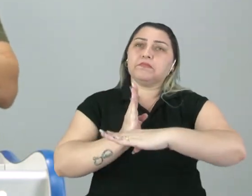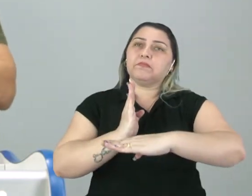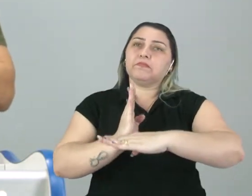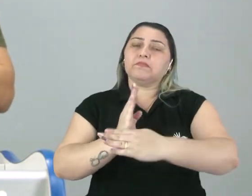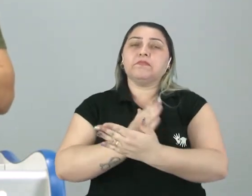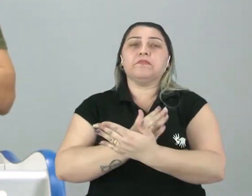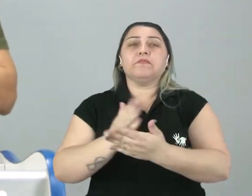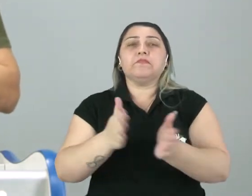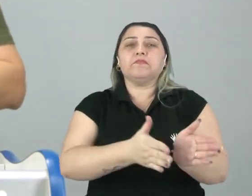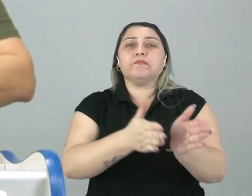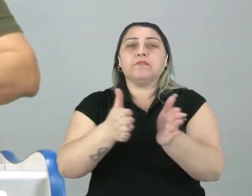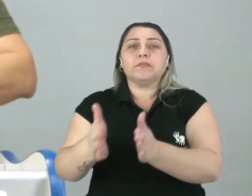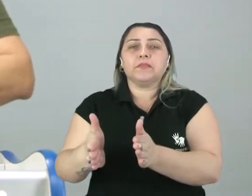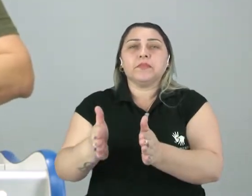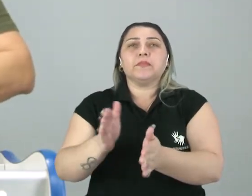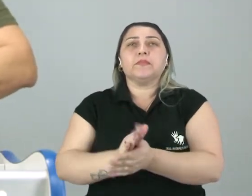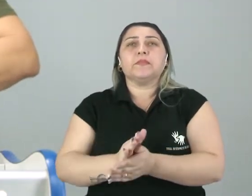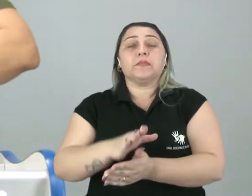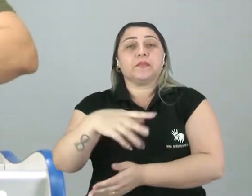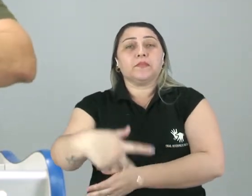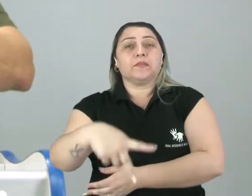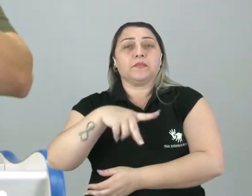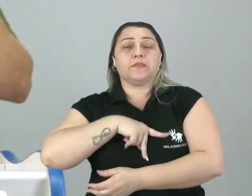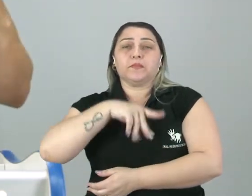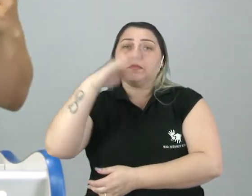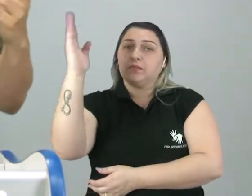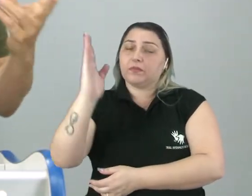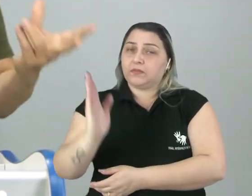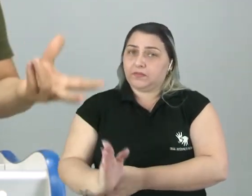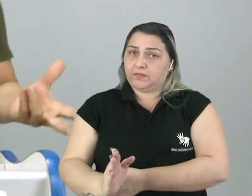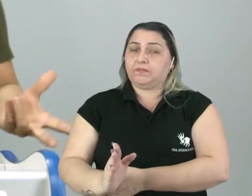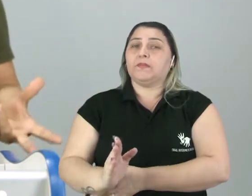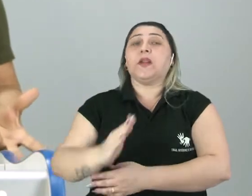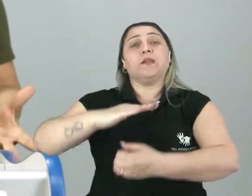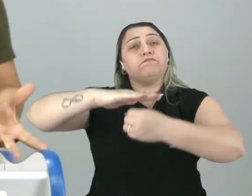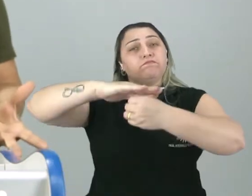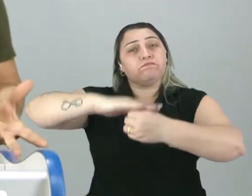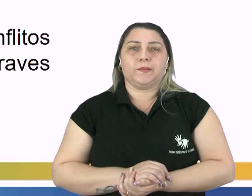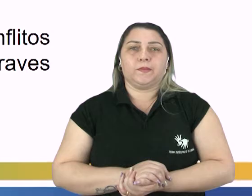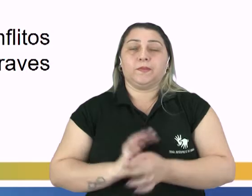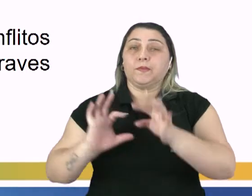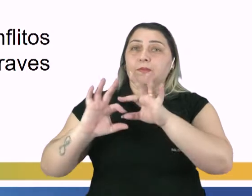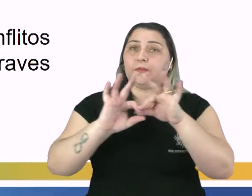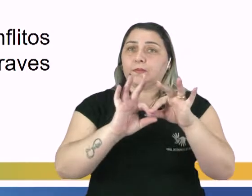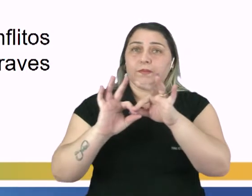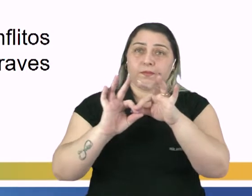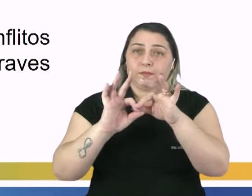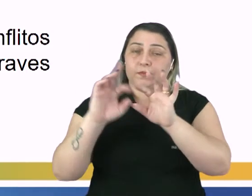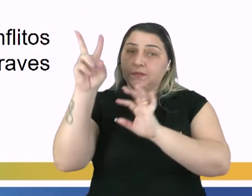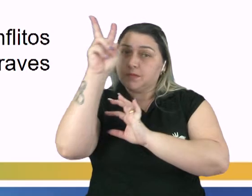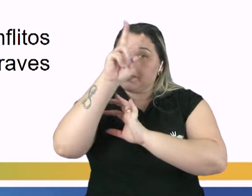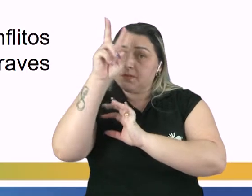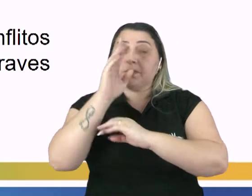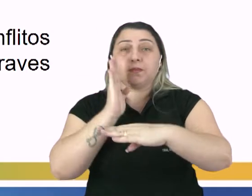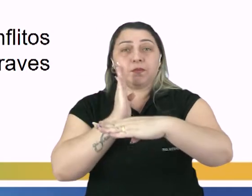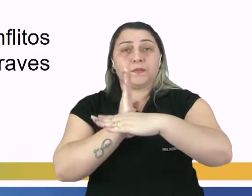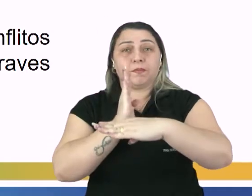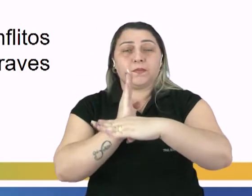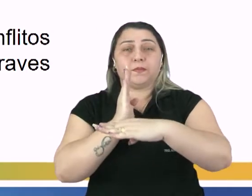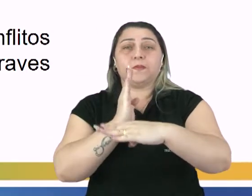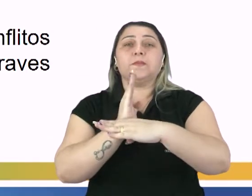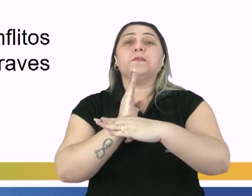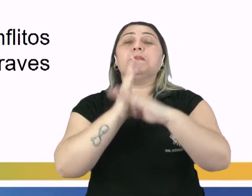se inicia em um período, em Portugal, quando o Brasil estava sendo colonizado. O contexto histórico do barroco